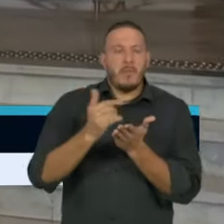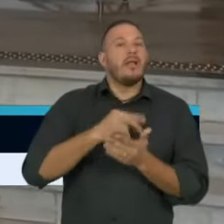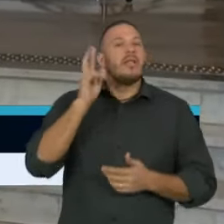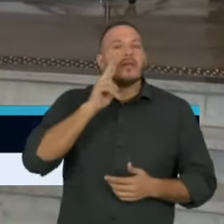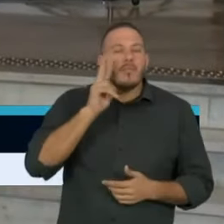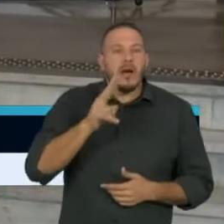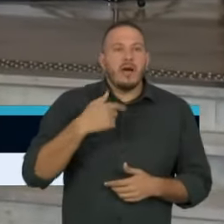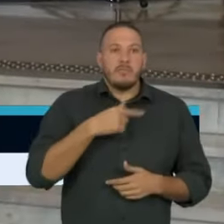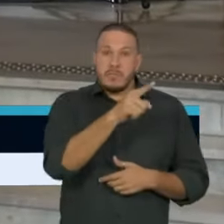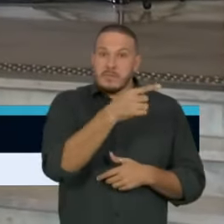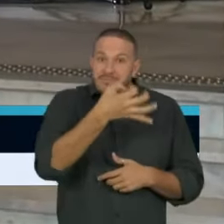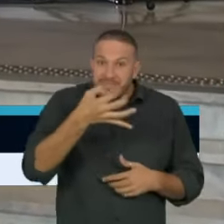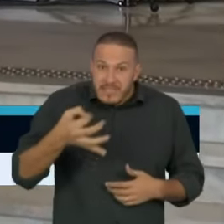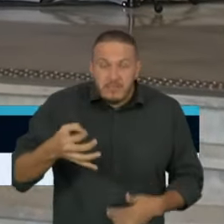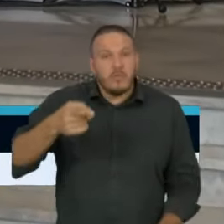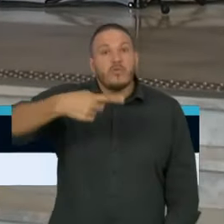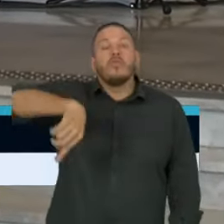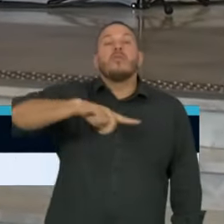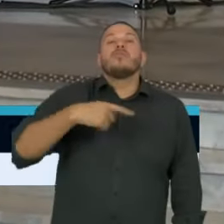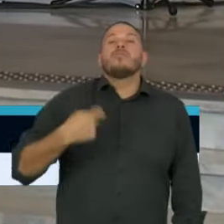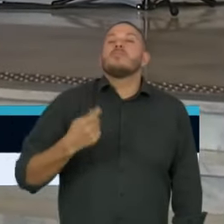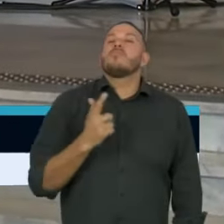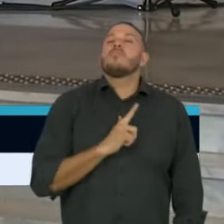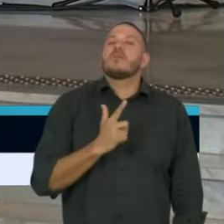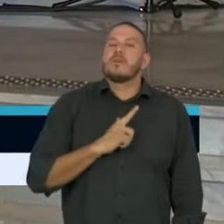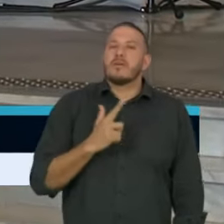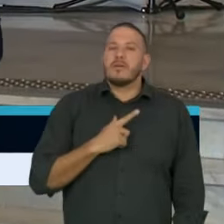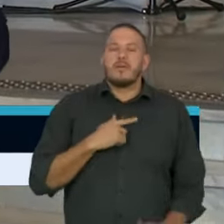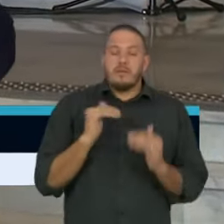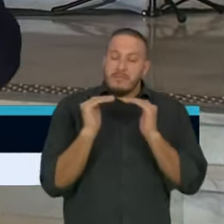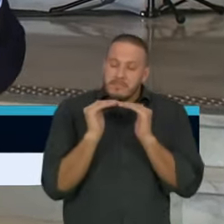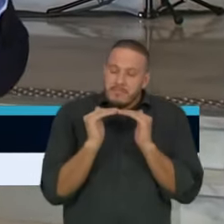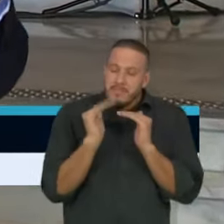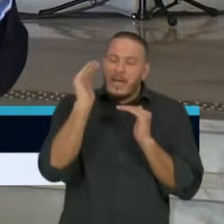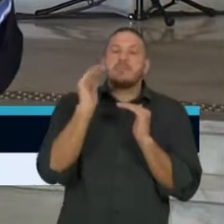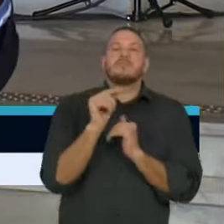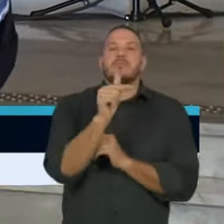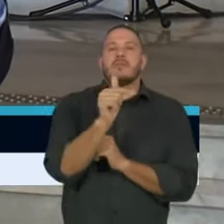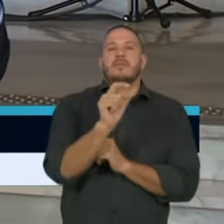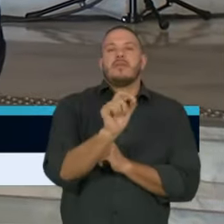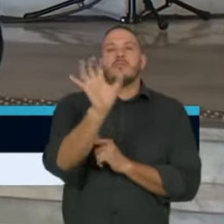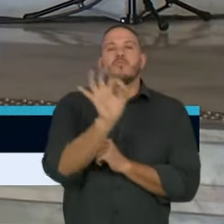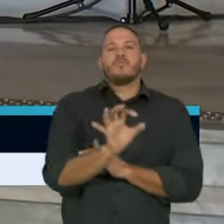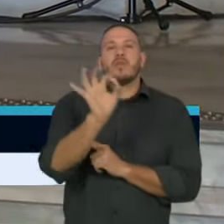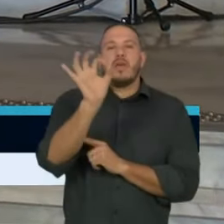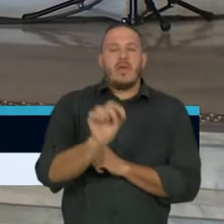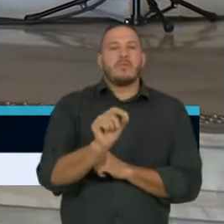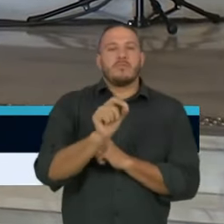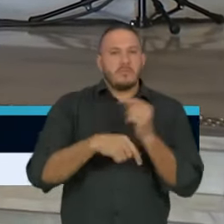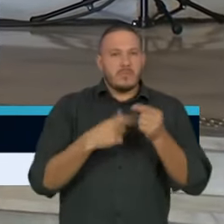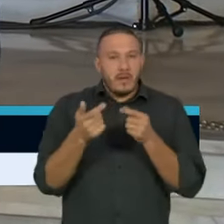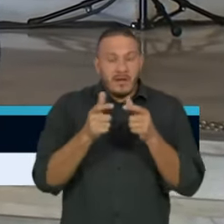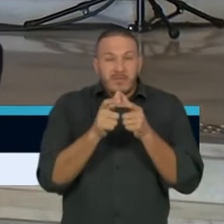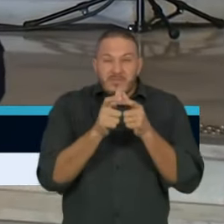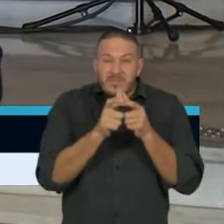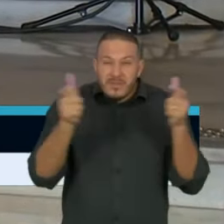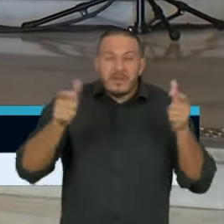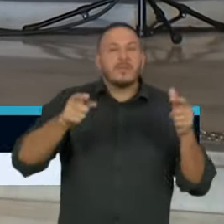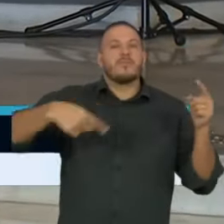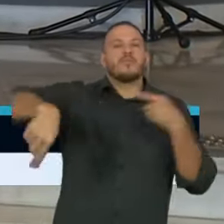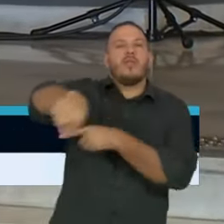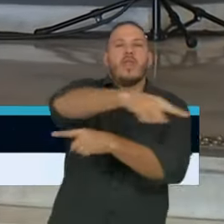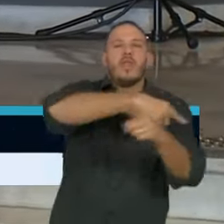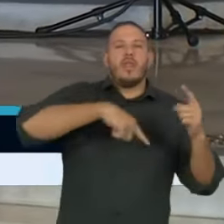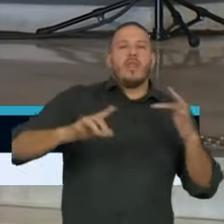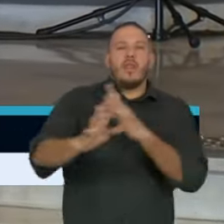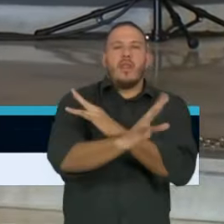medidas serem efetivas, nós temos que ter acima de 70% de redução na mobilidade, que é o que está